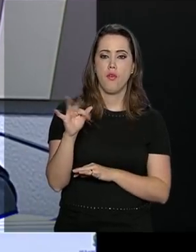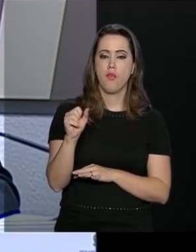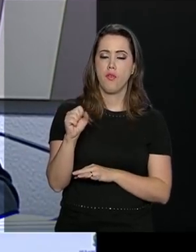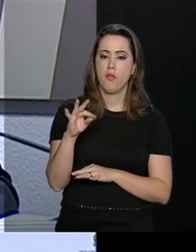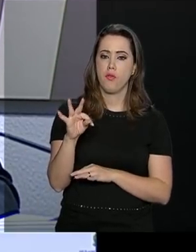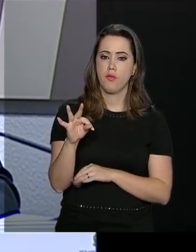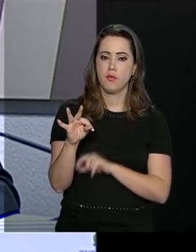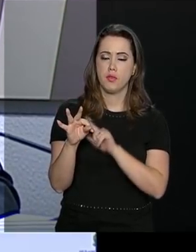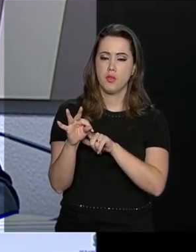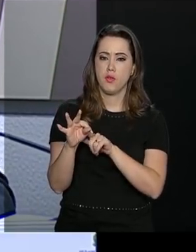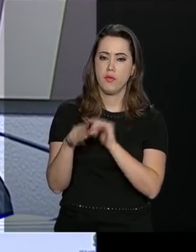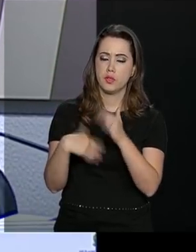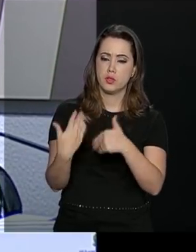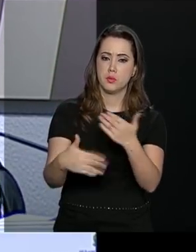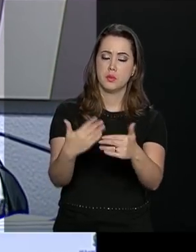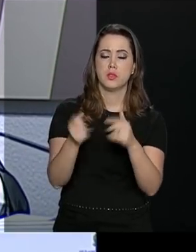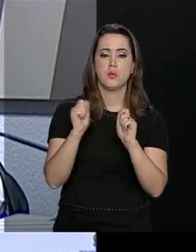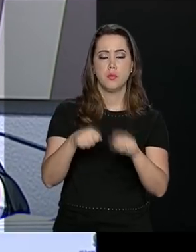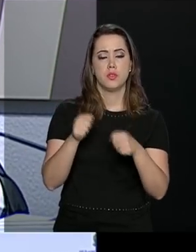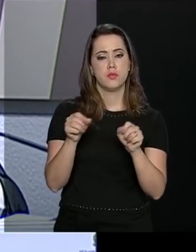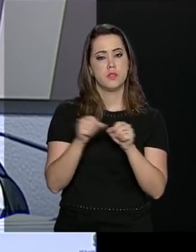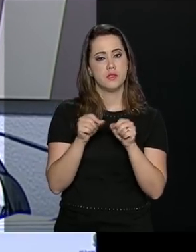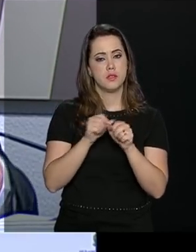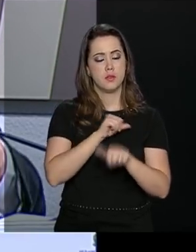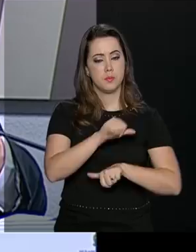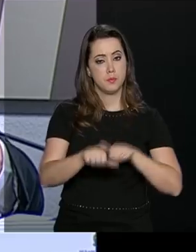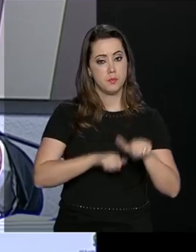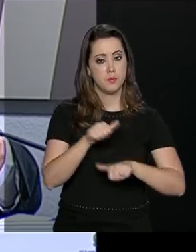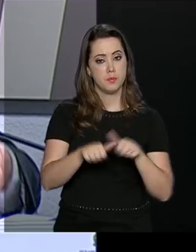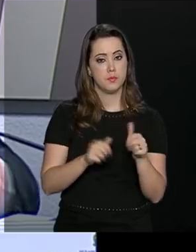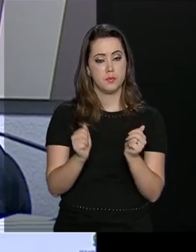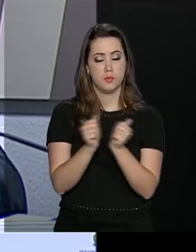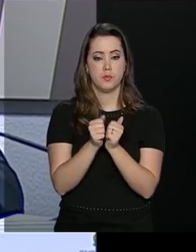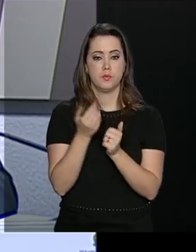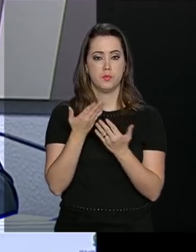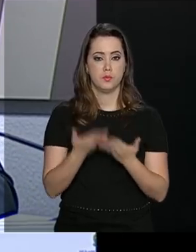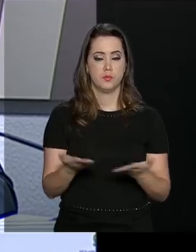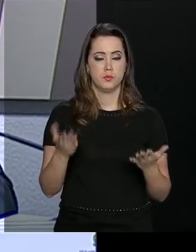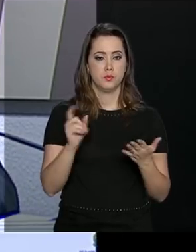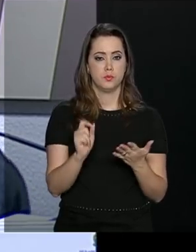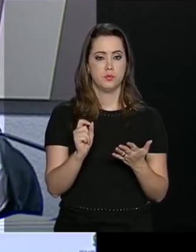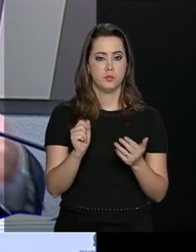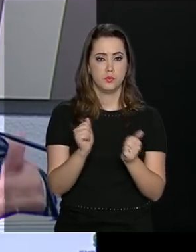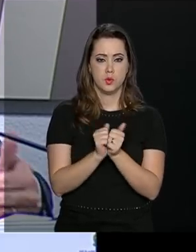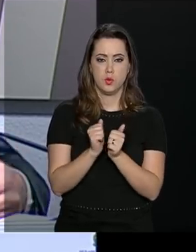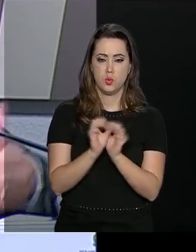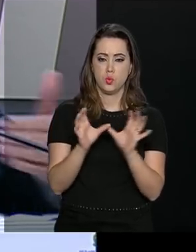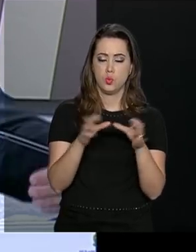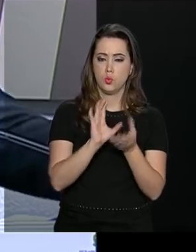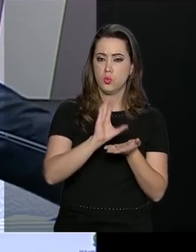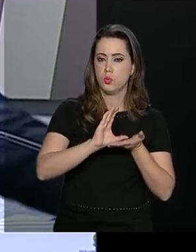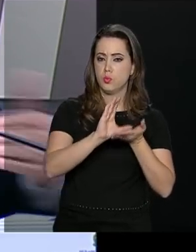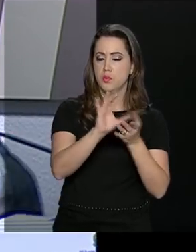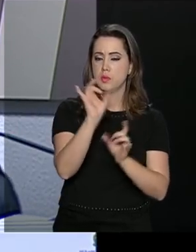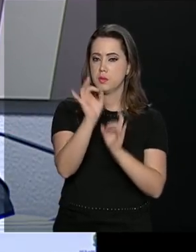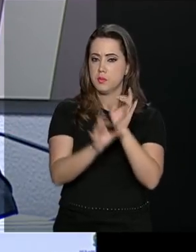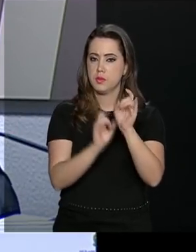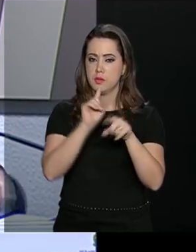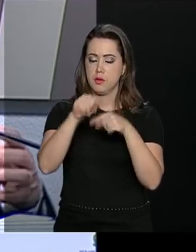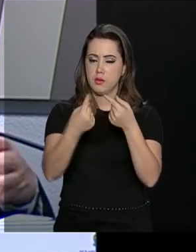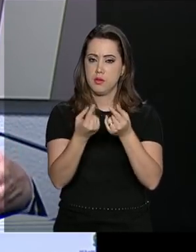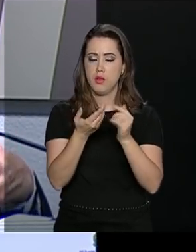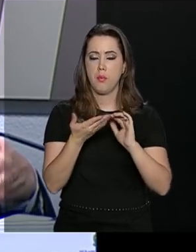tramitação, que a gente pudesse fazer essa tramitação com comissões especiais e logo depois